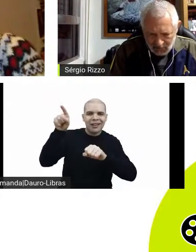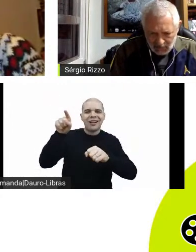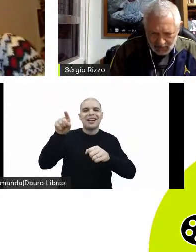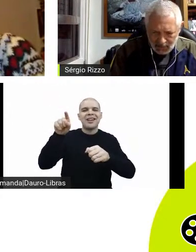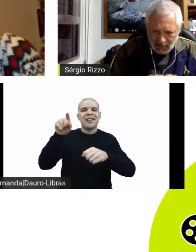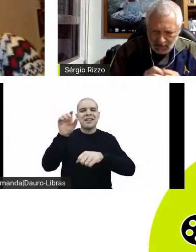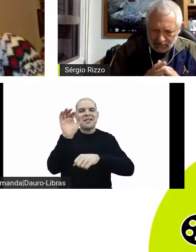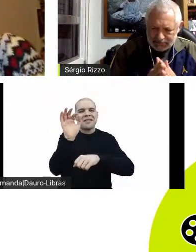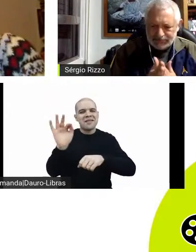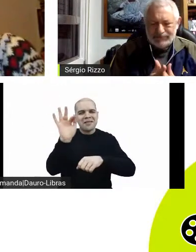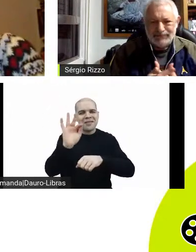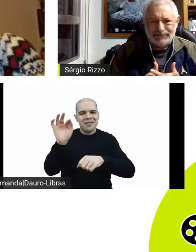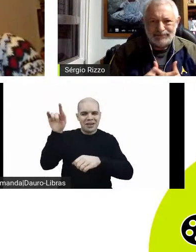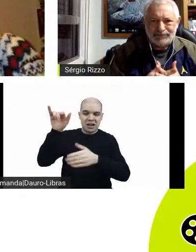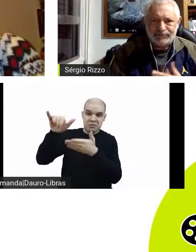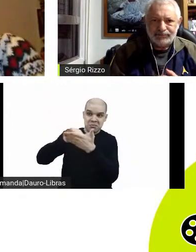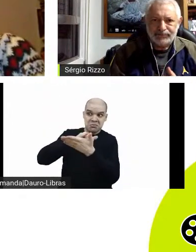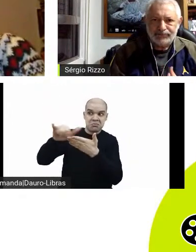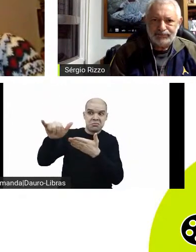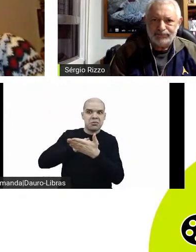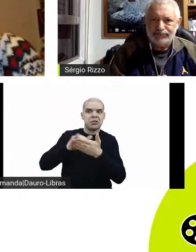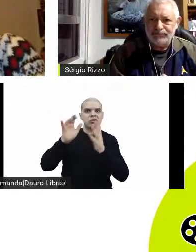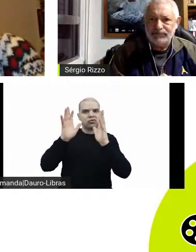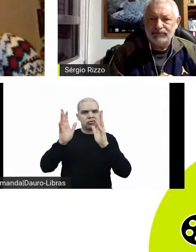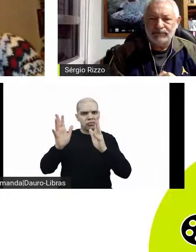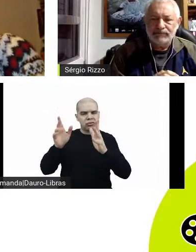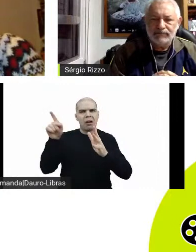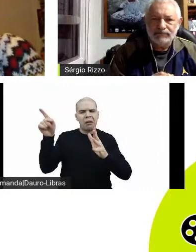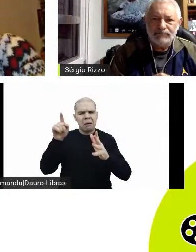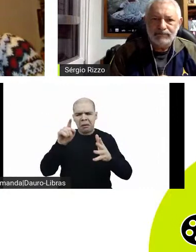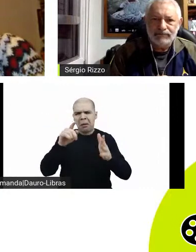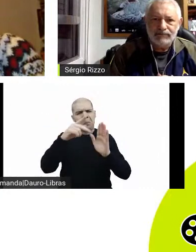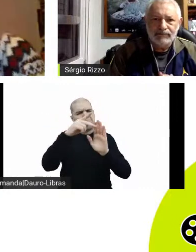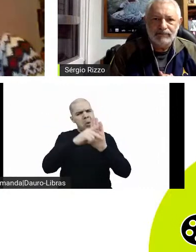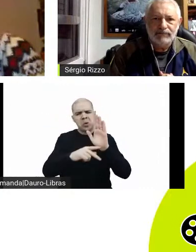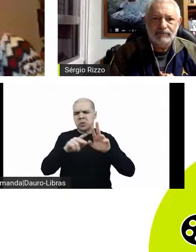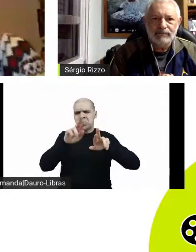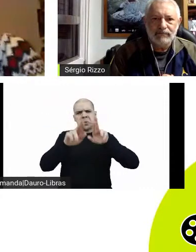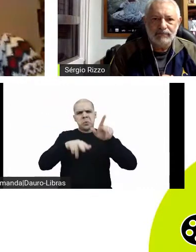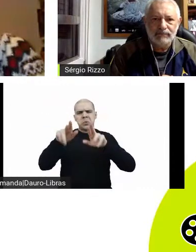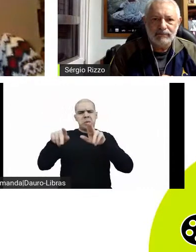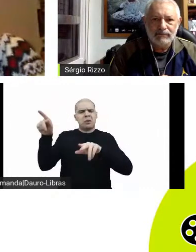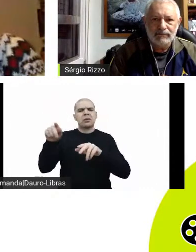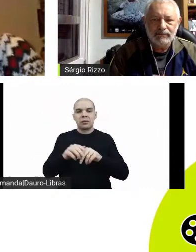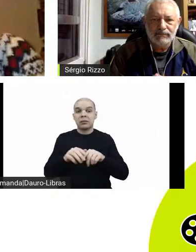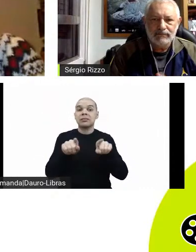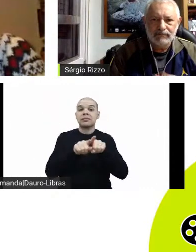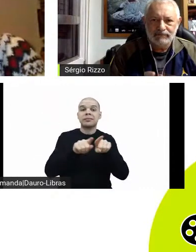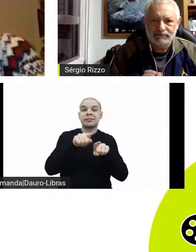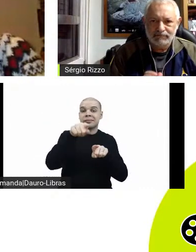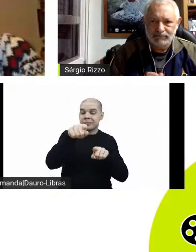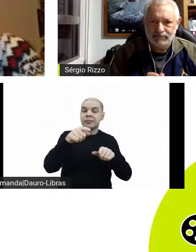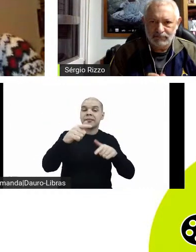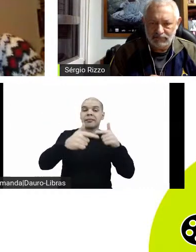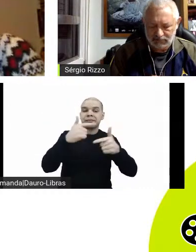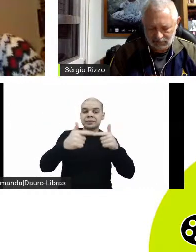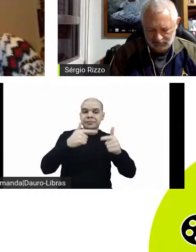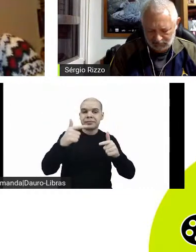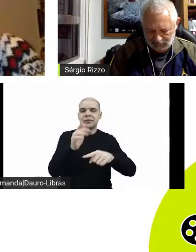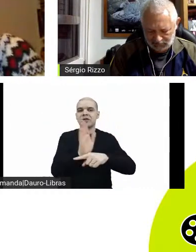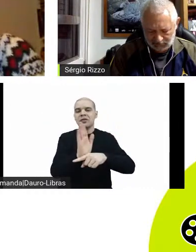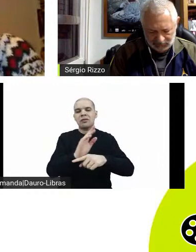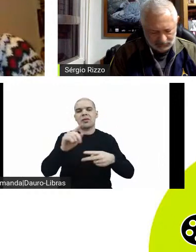dirigiu e roteirizou diferentes projetos audiovisuais. Atualmente trabalha em dois filmes, o seu primeiro longa-metragem ficcional,